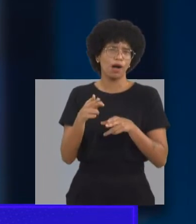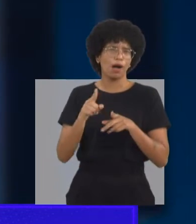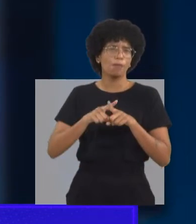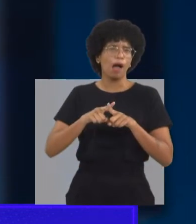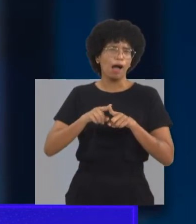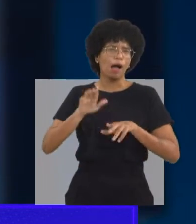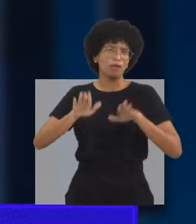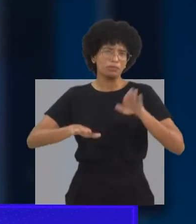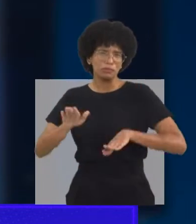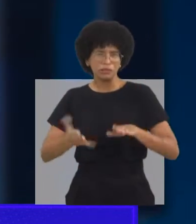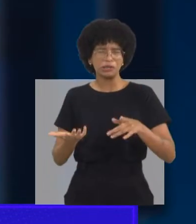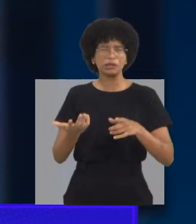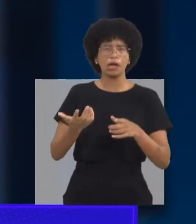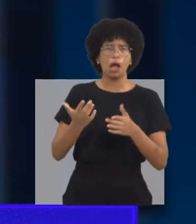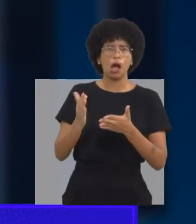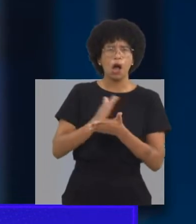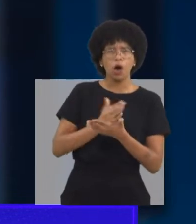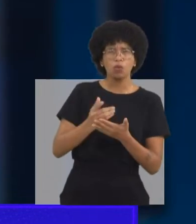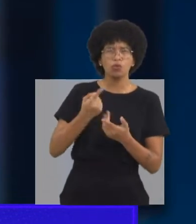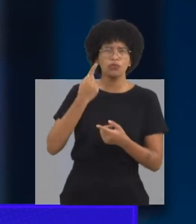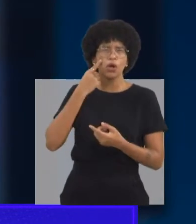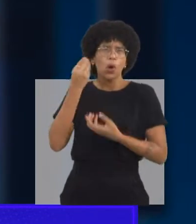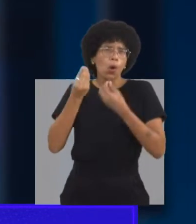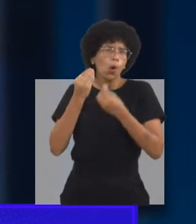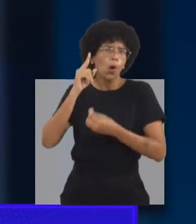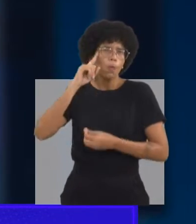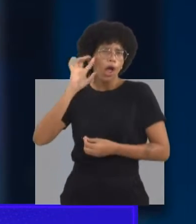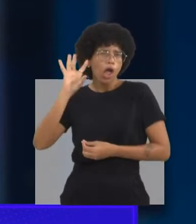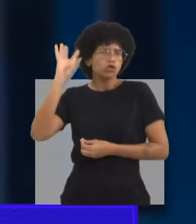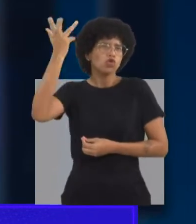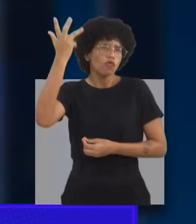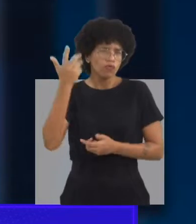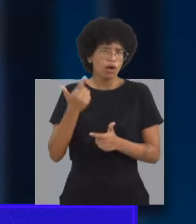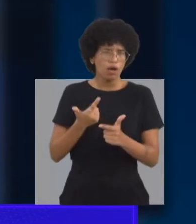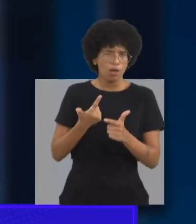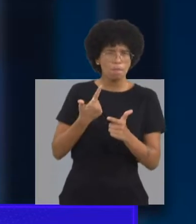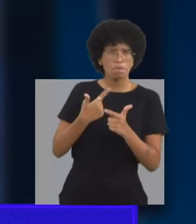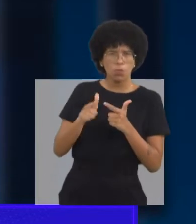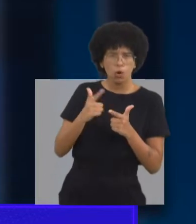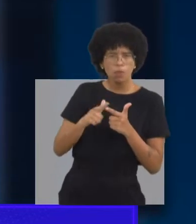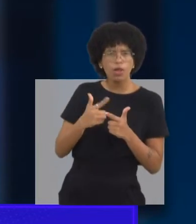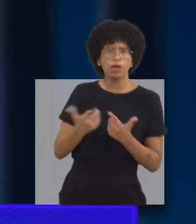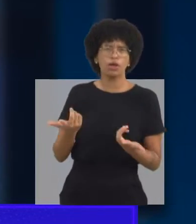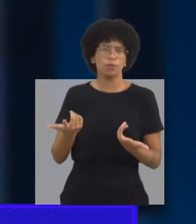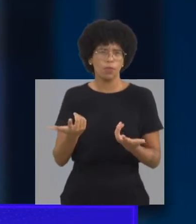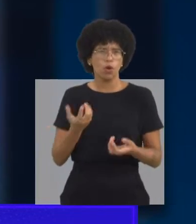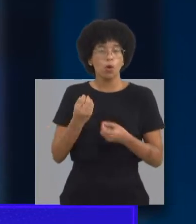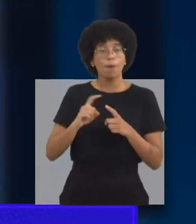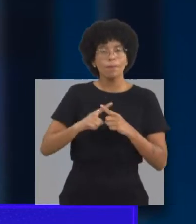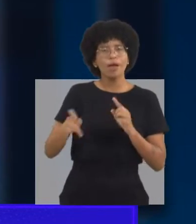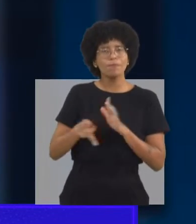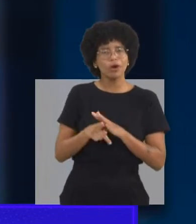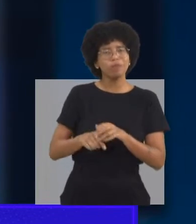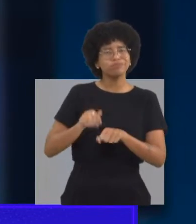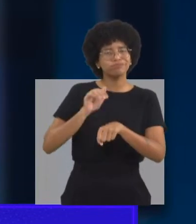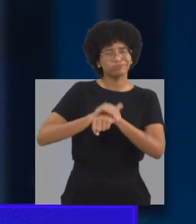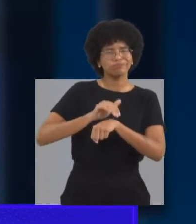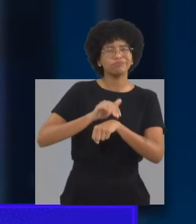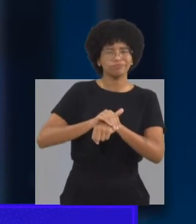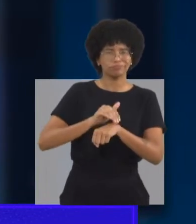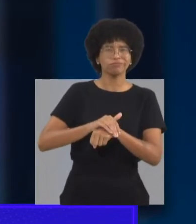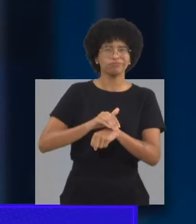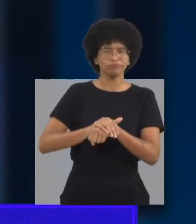que está entendendo e que está dentro do espectro, ela também tem as dificuldades, que